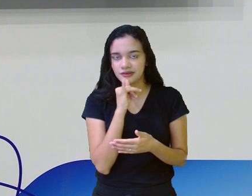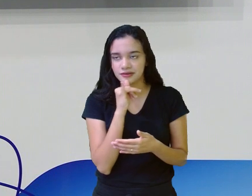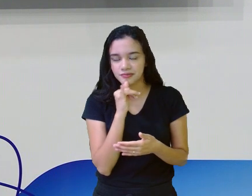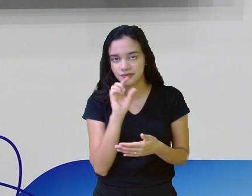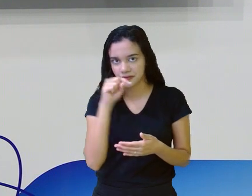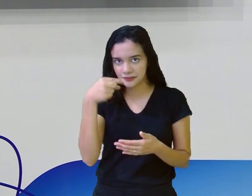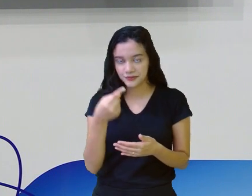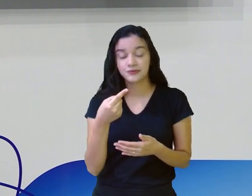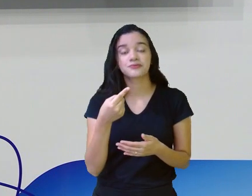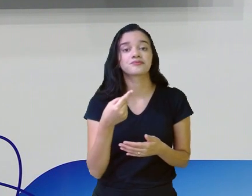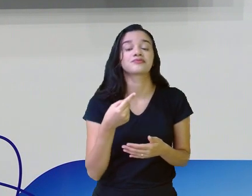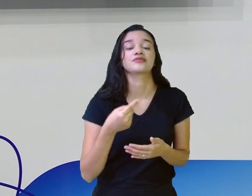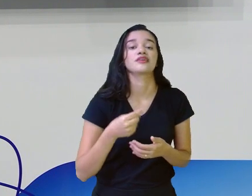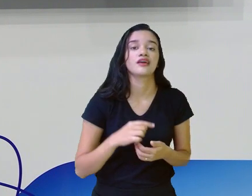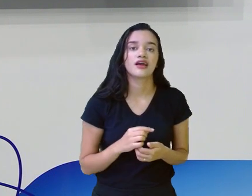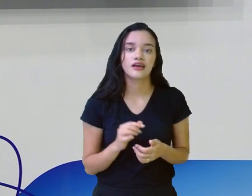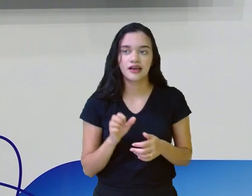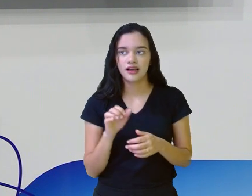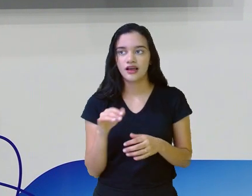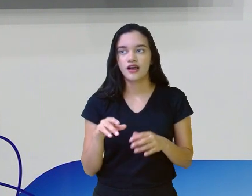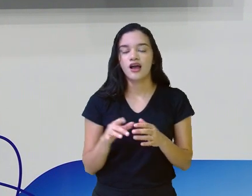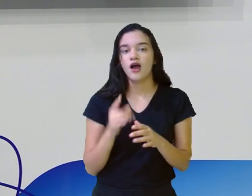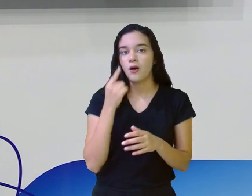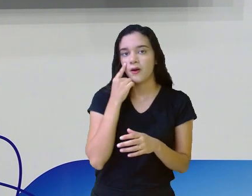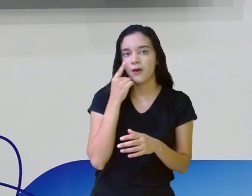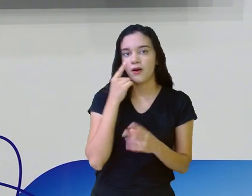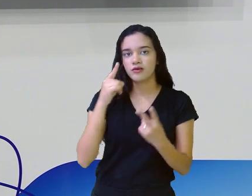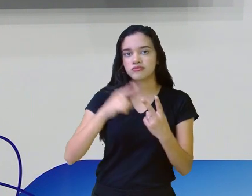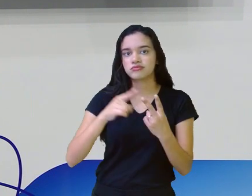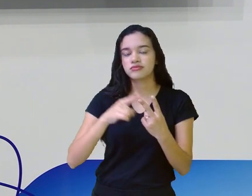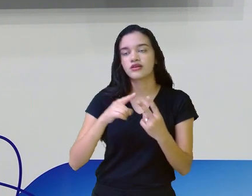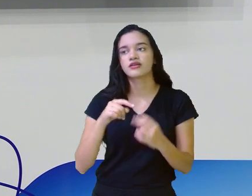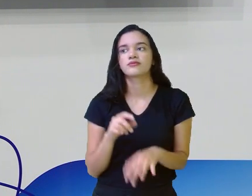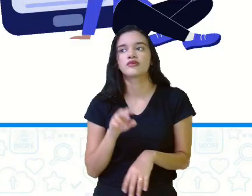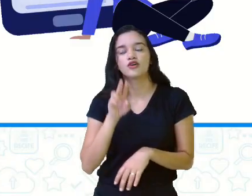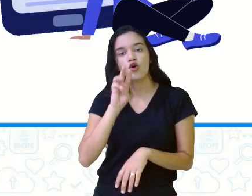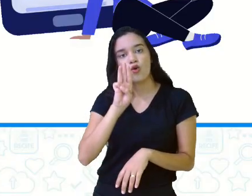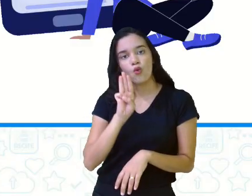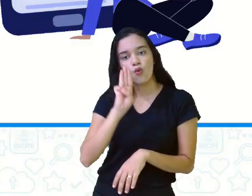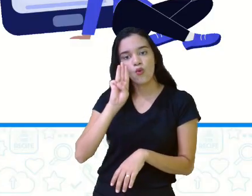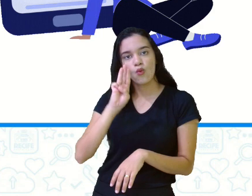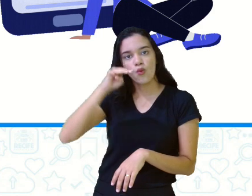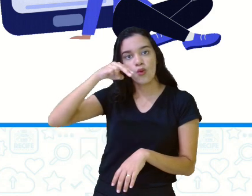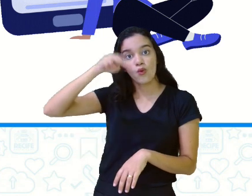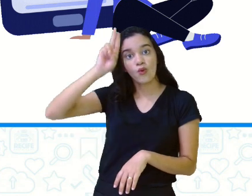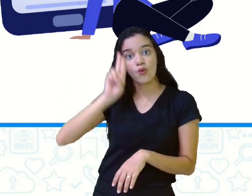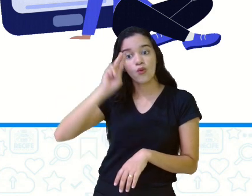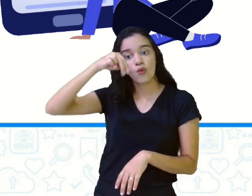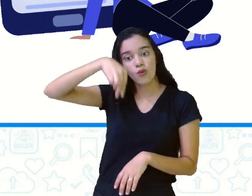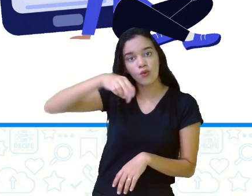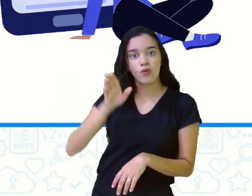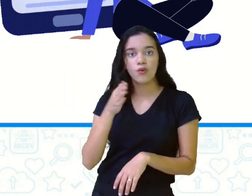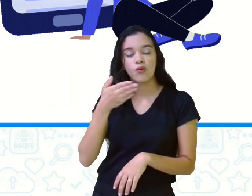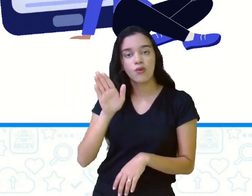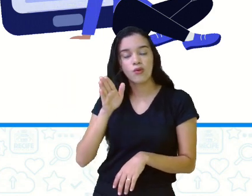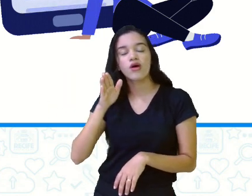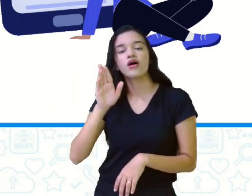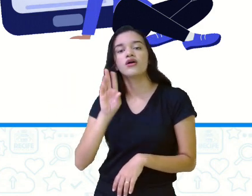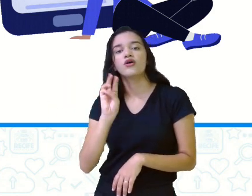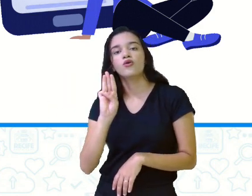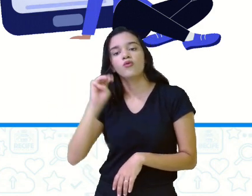E aí, são os artigos indefinidos. Um, uma, uns e uma.